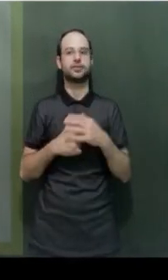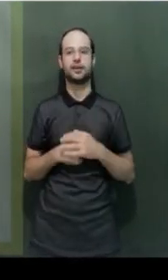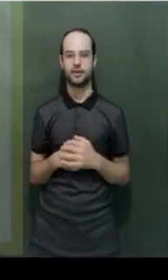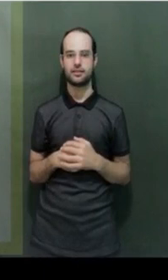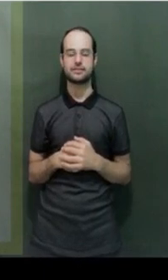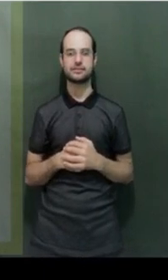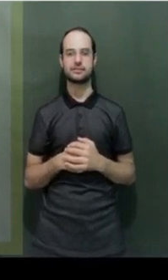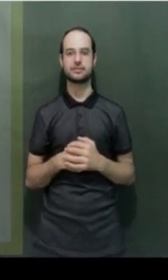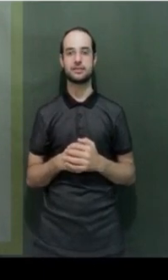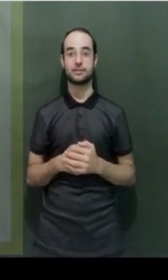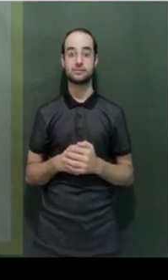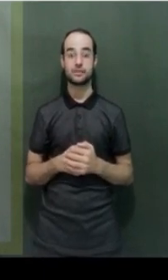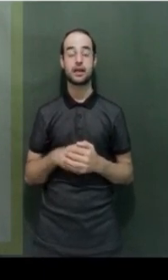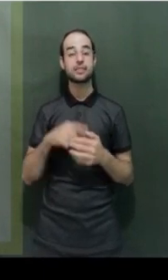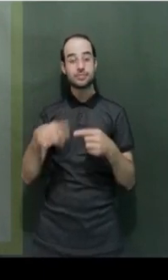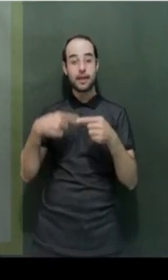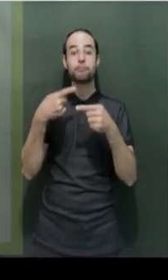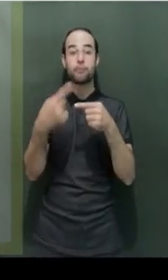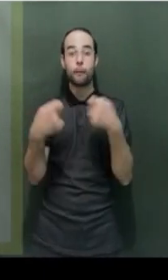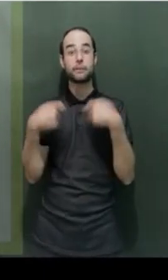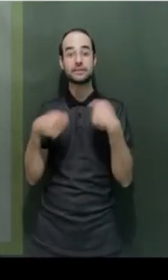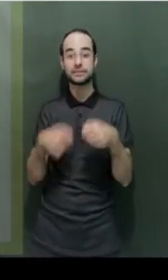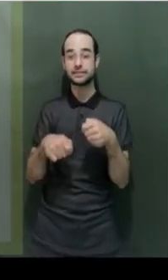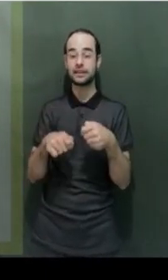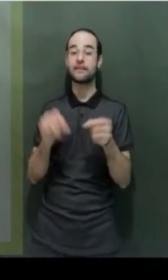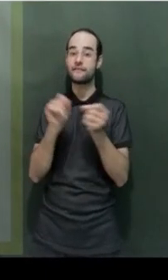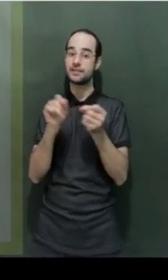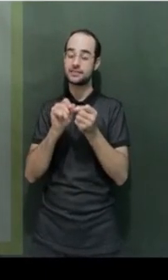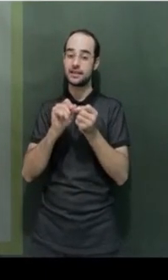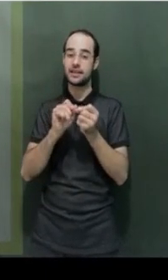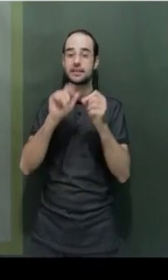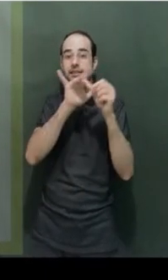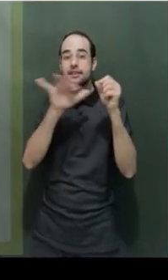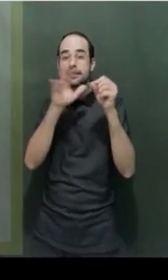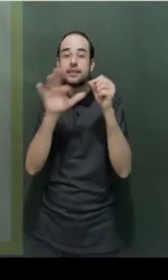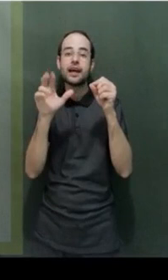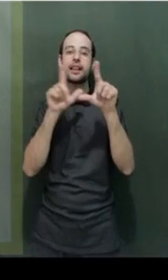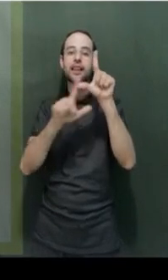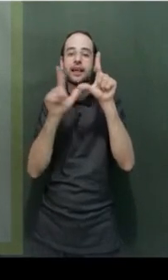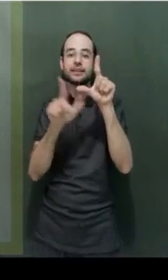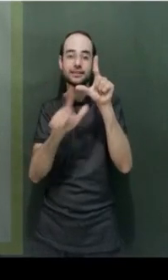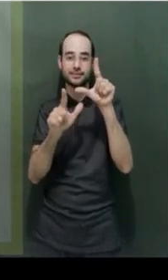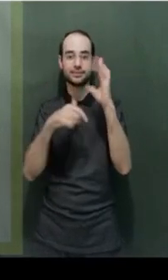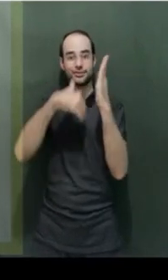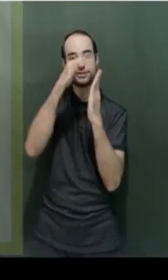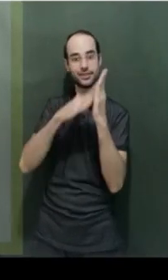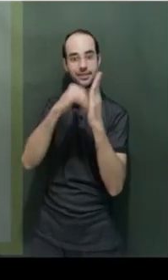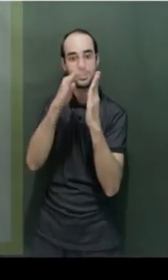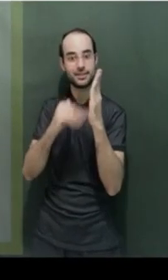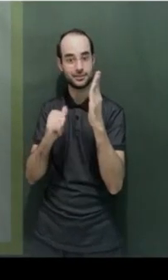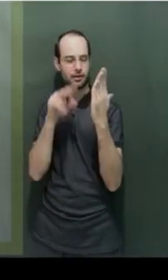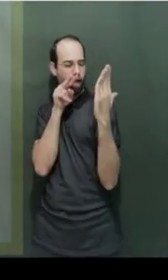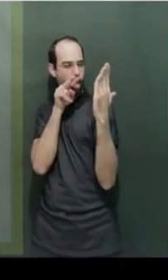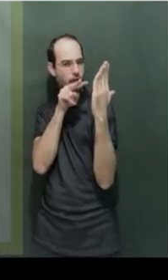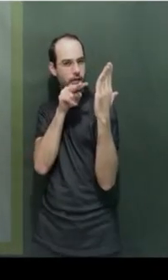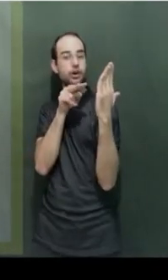dar esta representação escrita. Eu vou ter lá ou em tinta, se a criança consiga enxergar, ou em braille. Então,